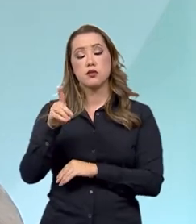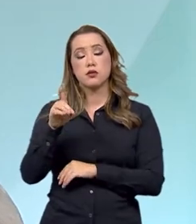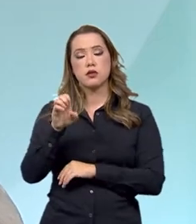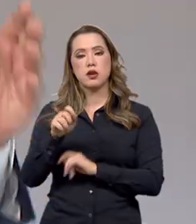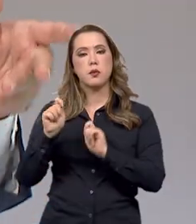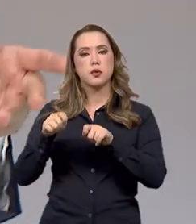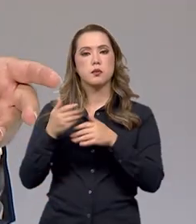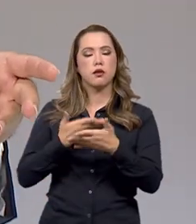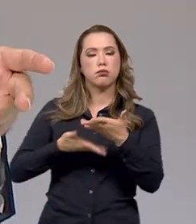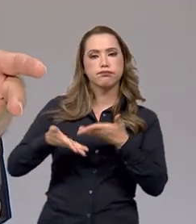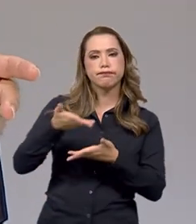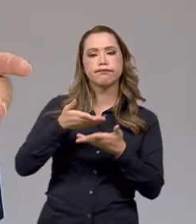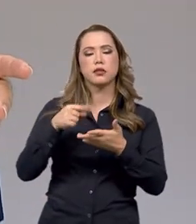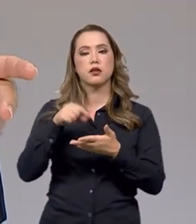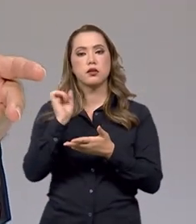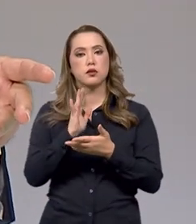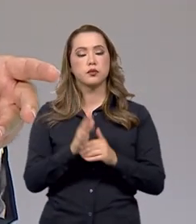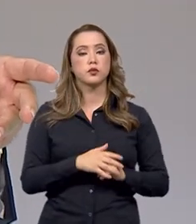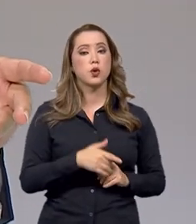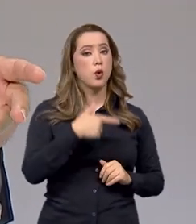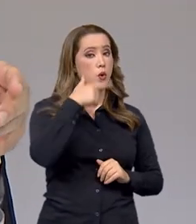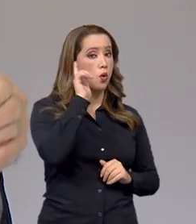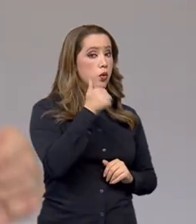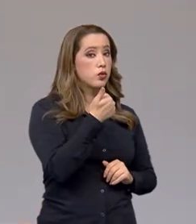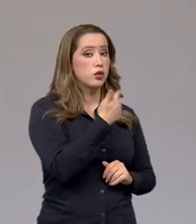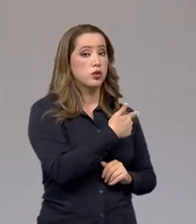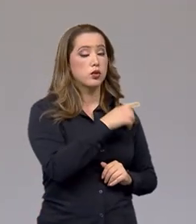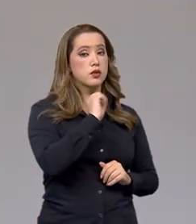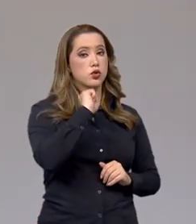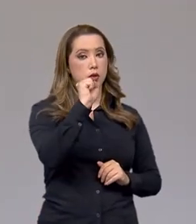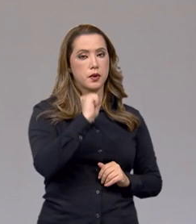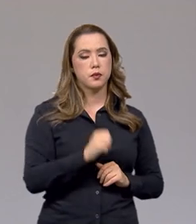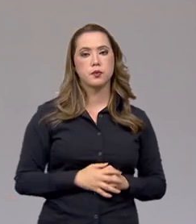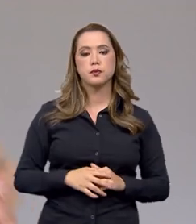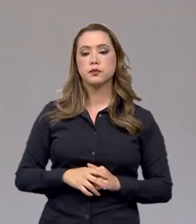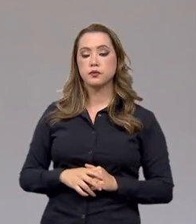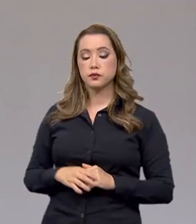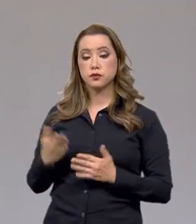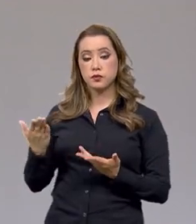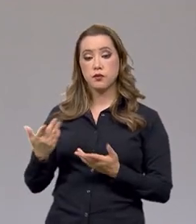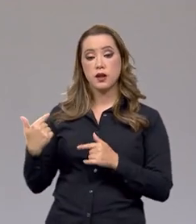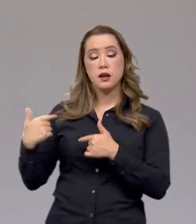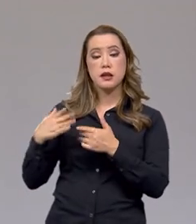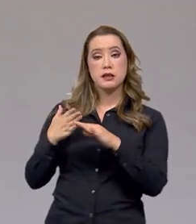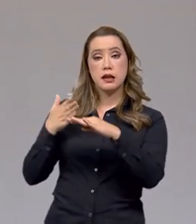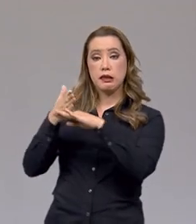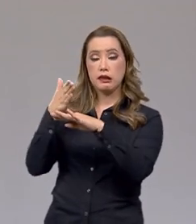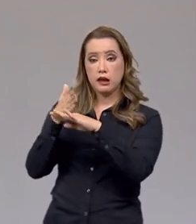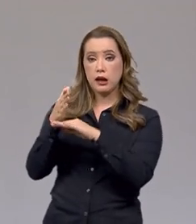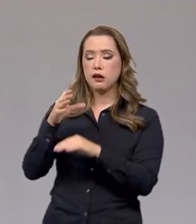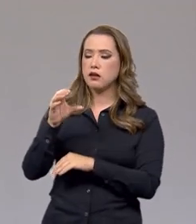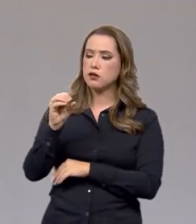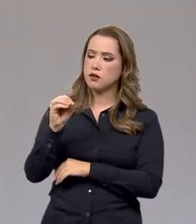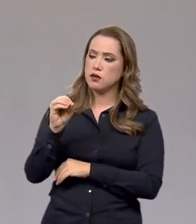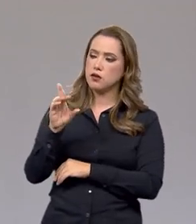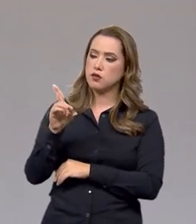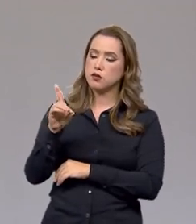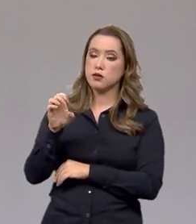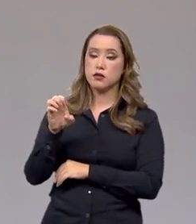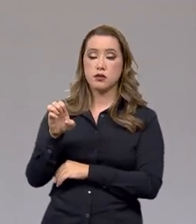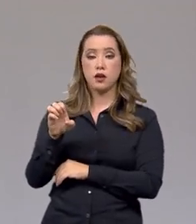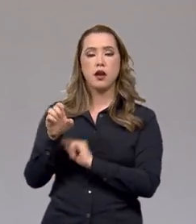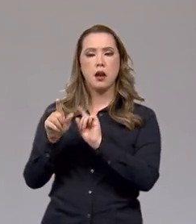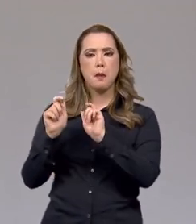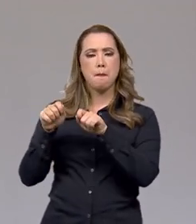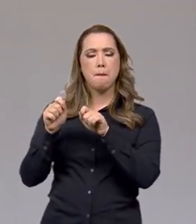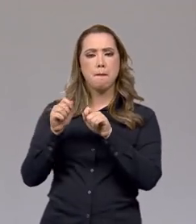no nosso país. Ontem, no caso, dia 12 de abril. Dia 12 de abril. Perfeito. Essa acessão à OCDE, o senhor acredita que